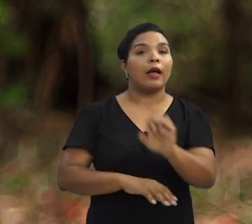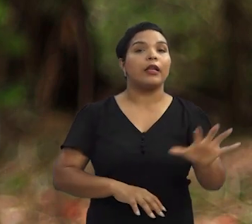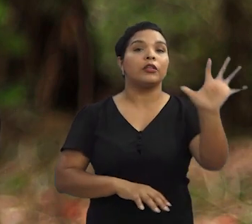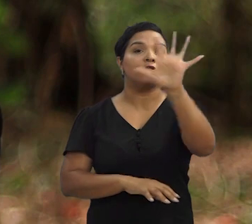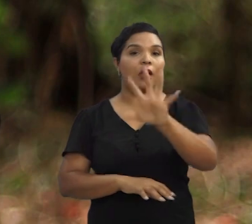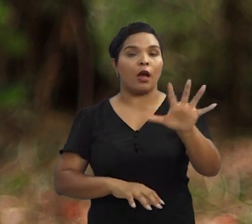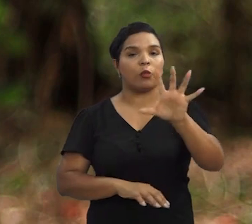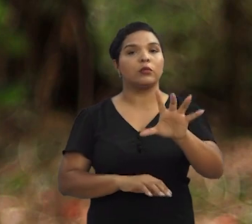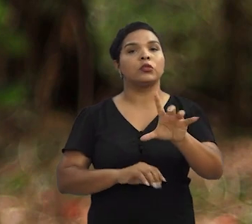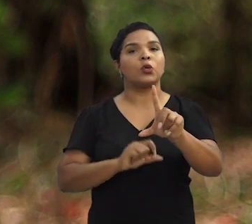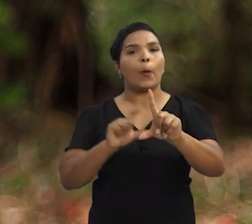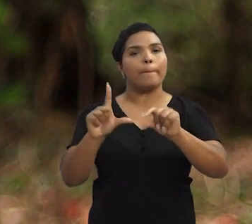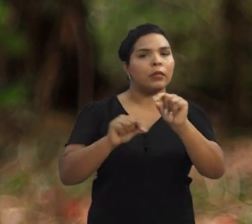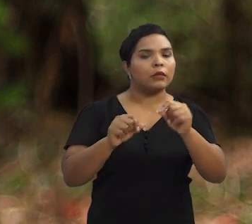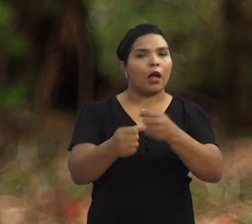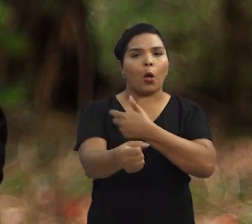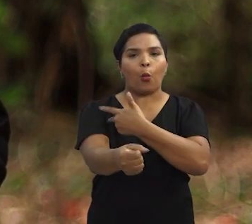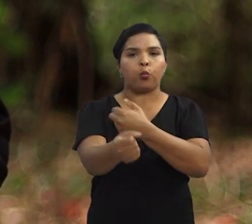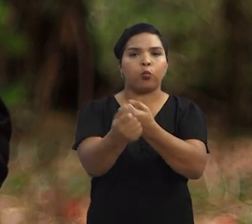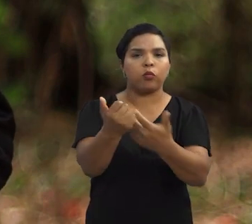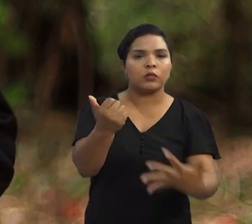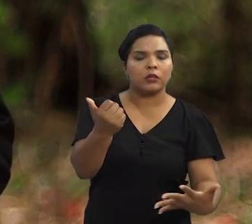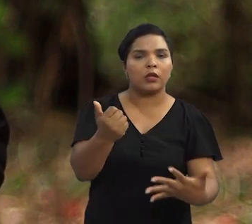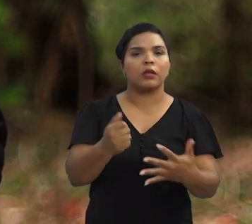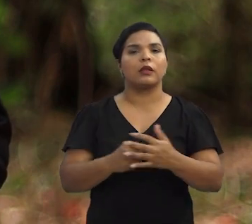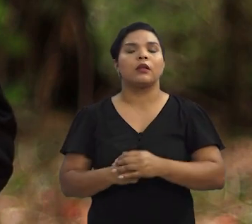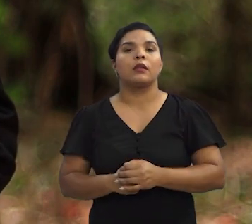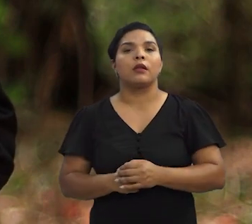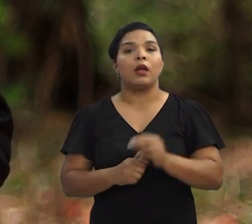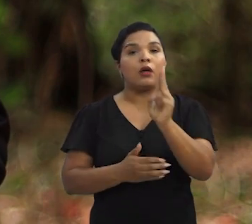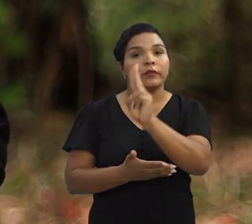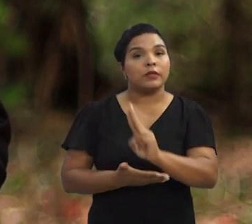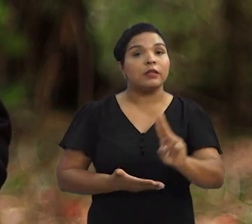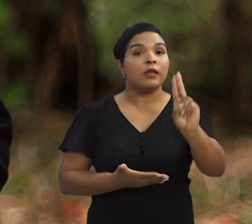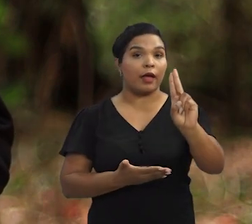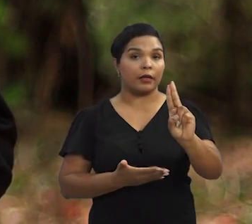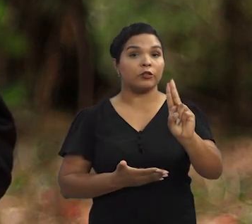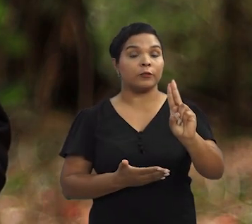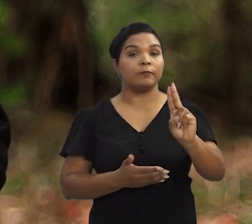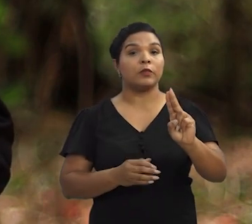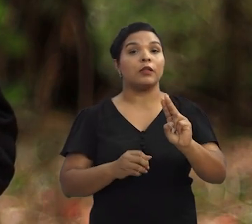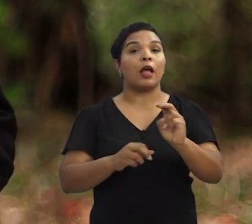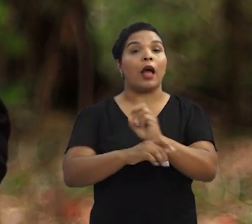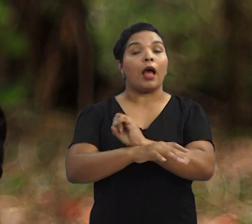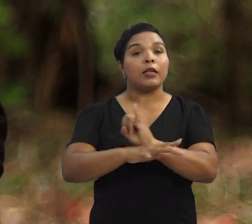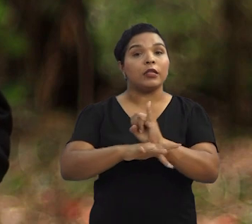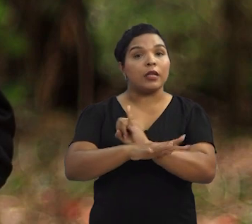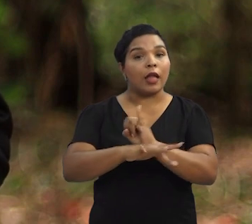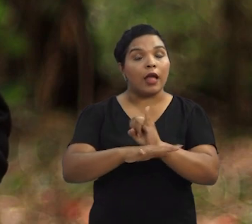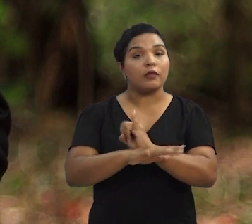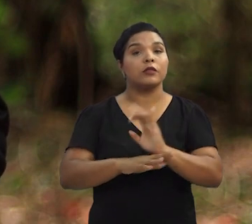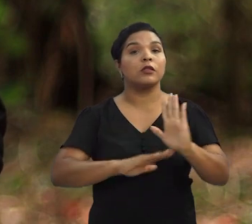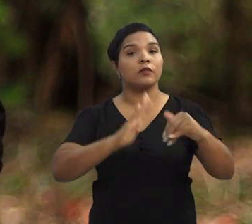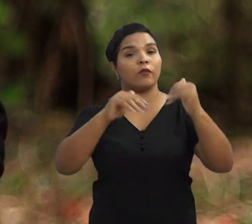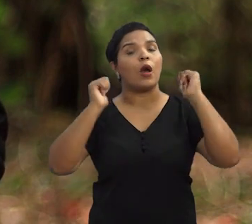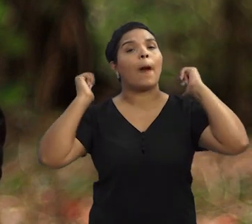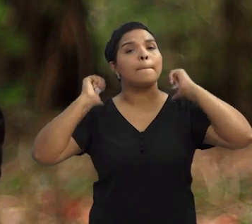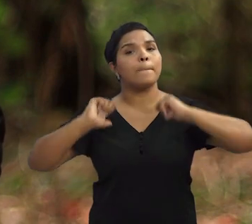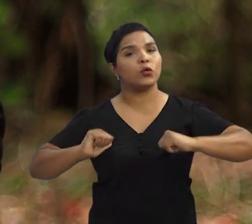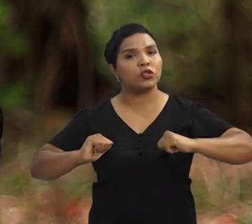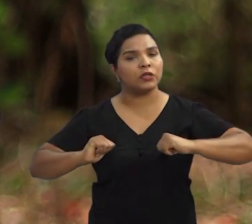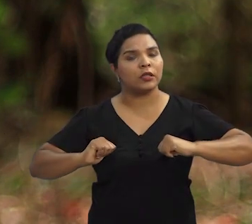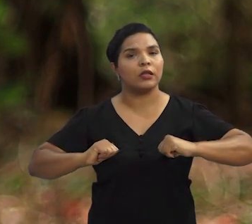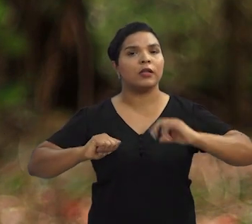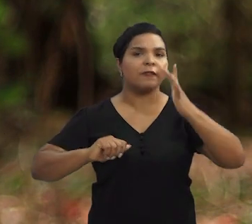região. A fim de coletar o sangue dos bichos, pesquisadores da Universidade Estadual de Santa Cruz, em Ilhéus, desenvolveram uma